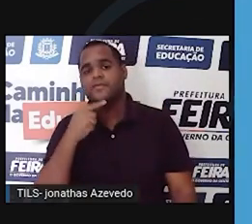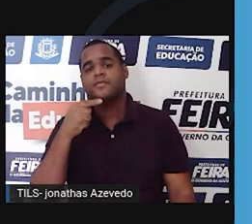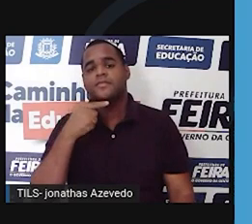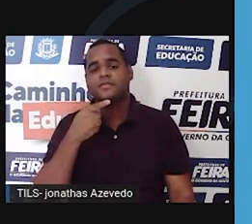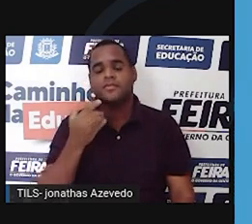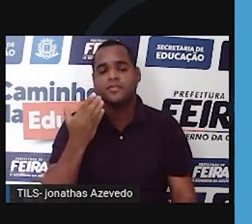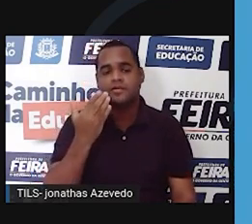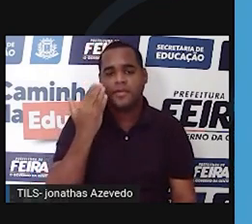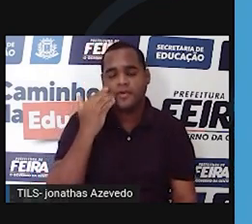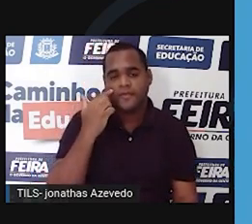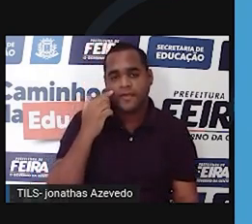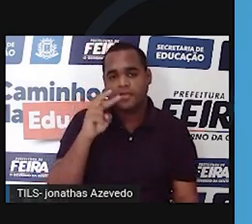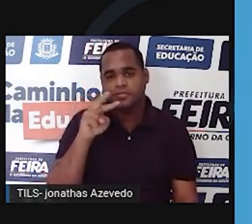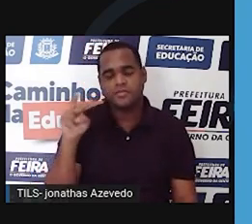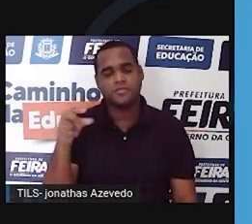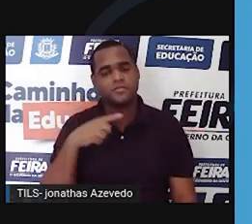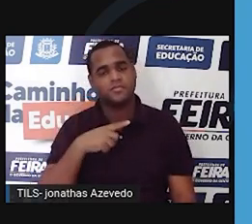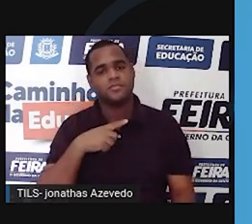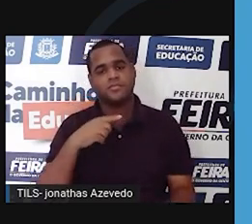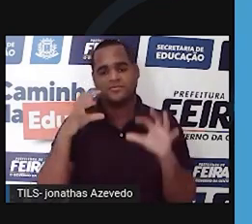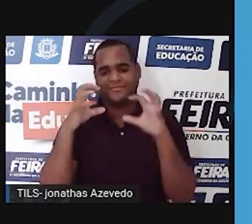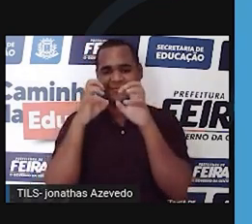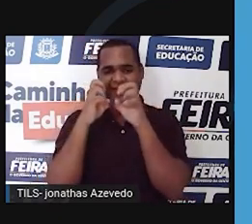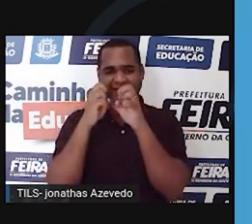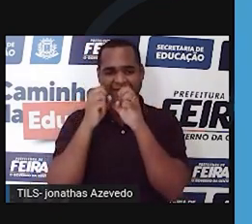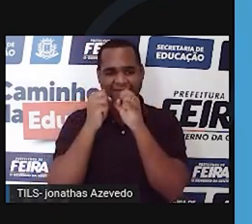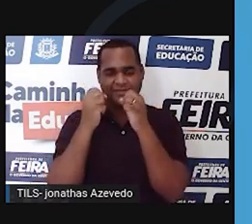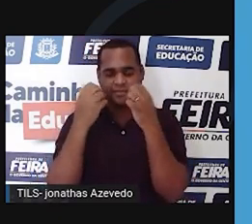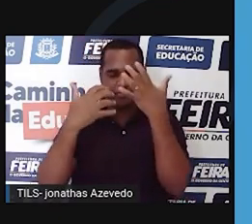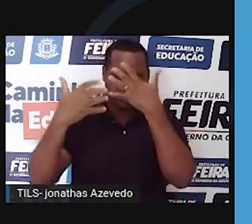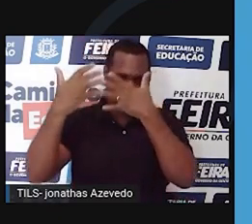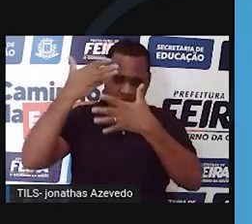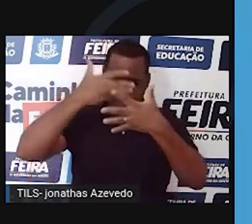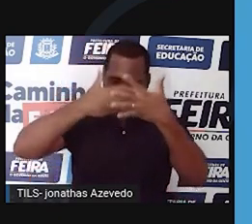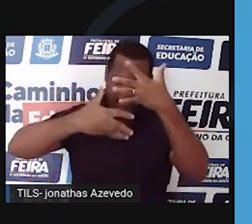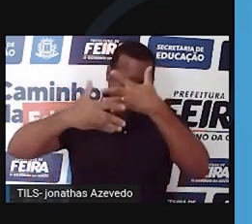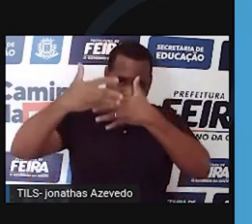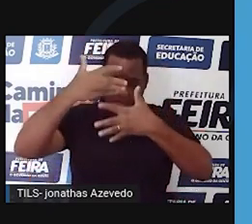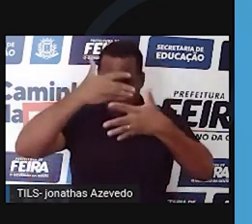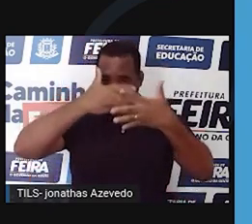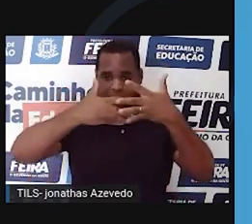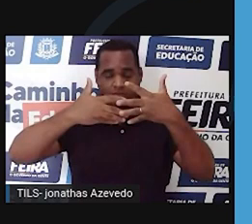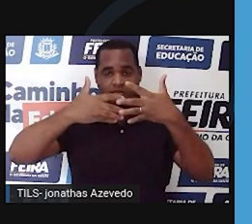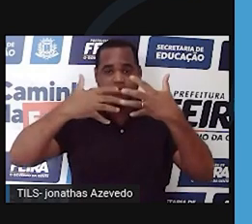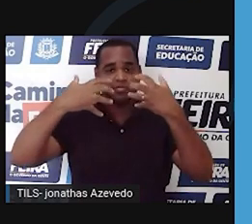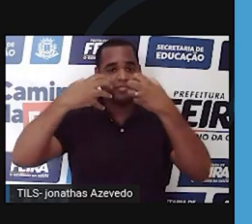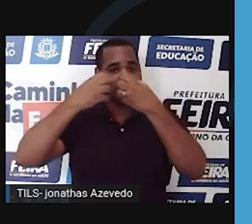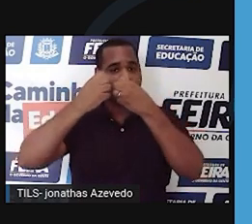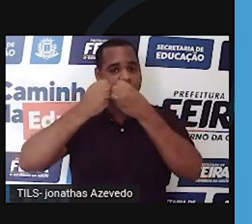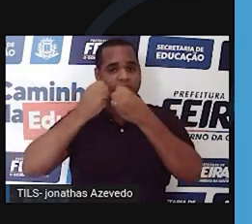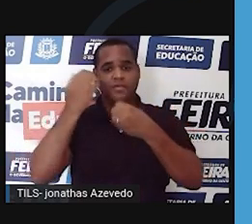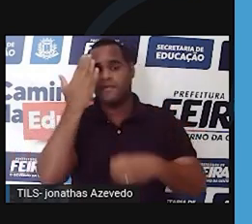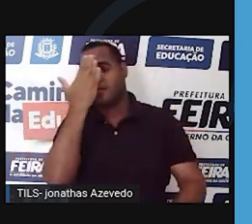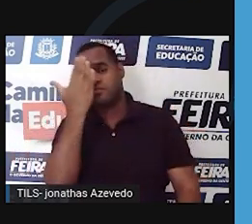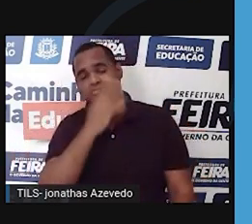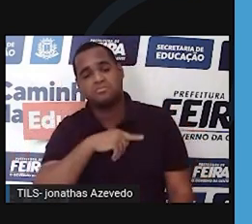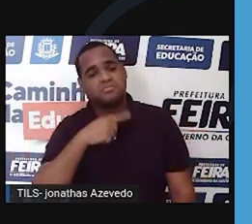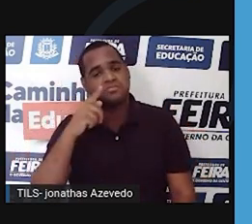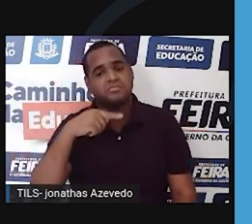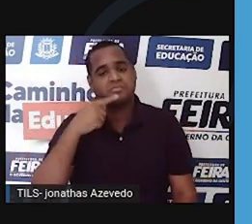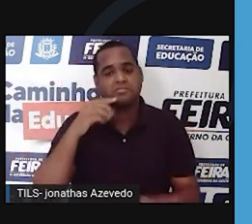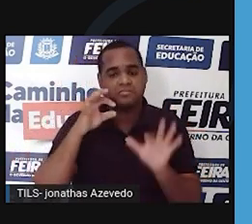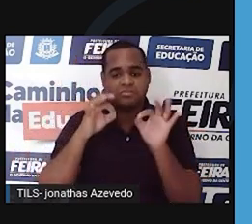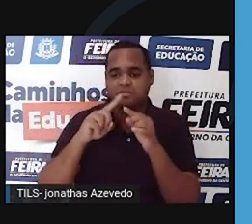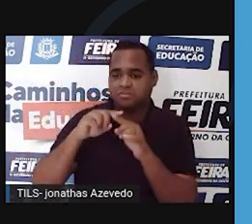Isso porque a luz, ela não consegue nos fornecer uma imagem com alta nitidez de um átomo, já que o átomo é mais ou menos do tamanho do